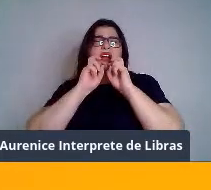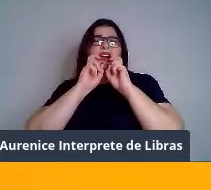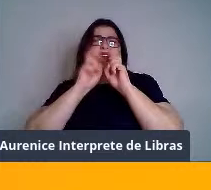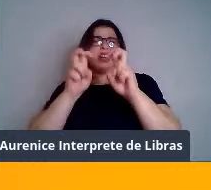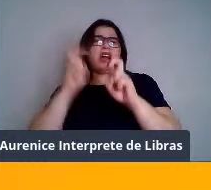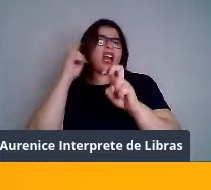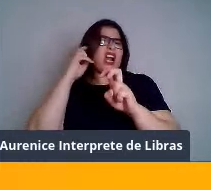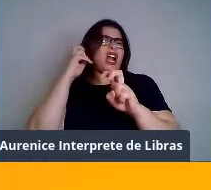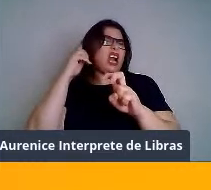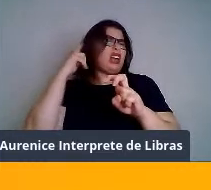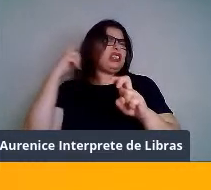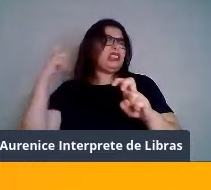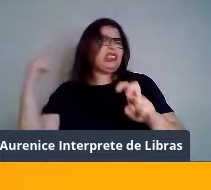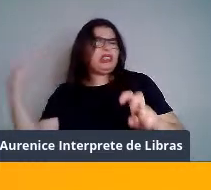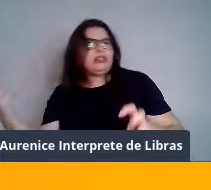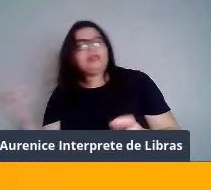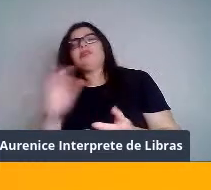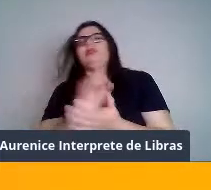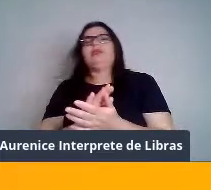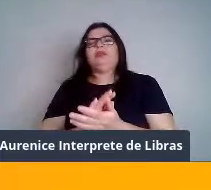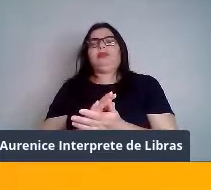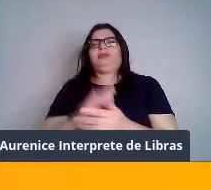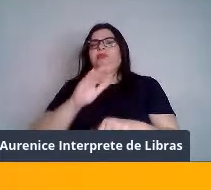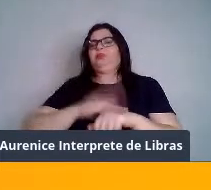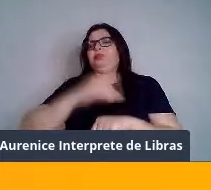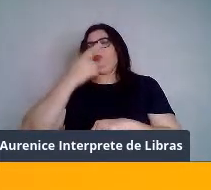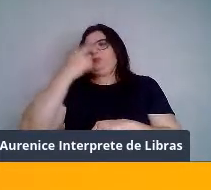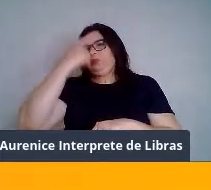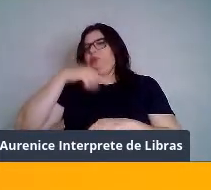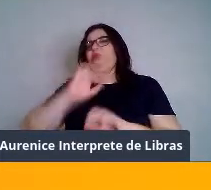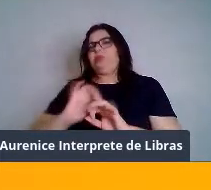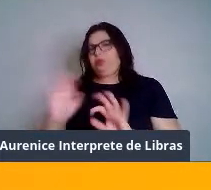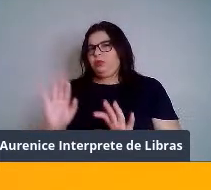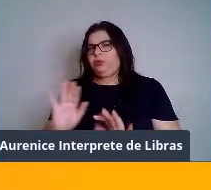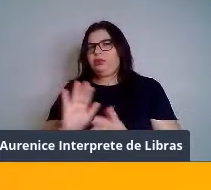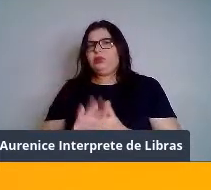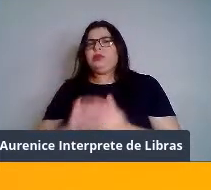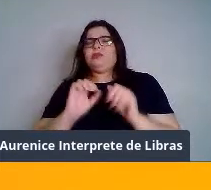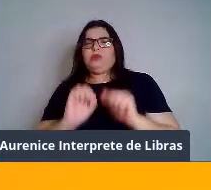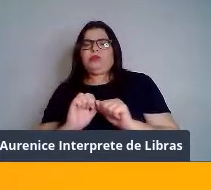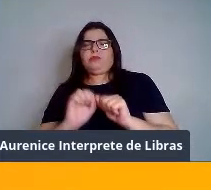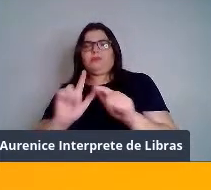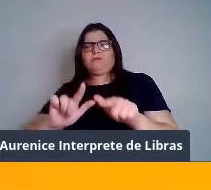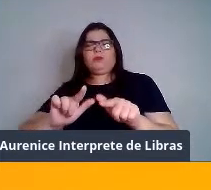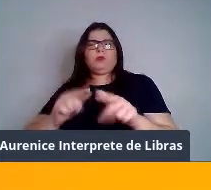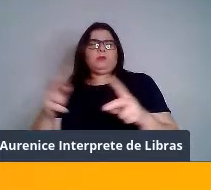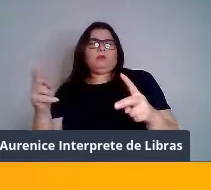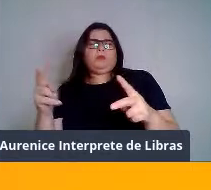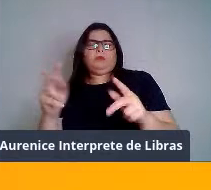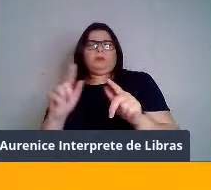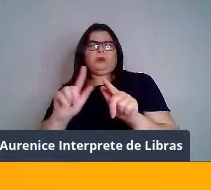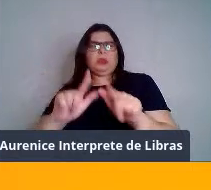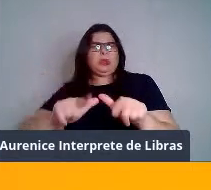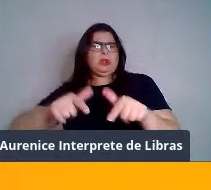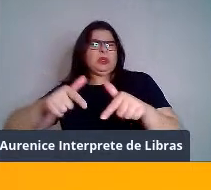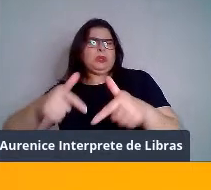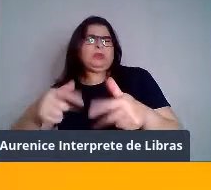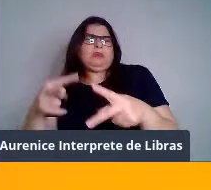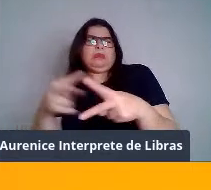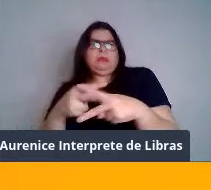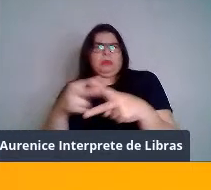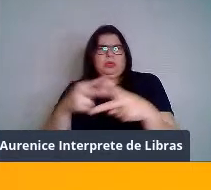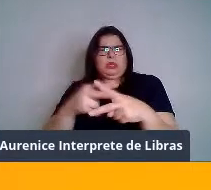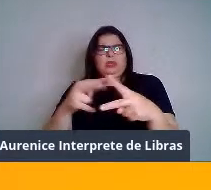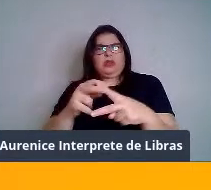status, a sua qualidade, né? Então, isso pode ser estabelecido com luta ou sem luta, né? E tanto machos quanto fêmeas